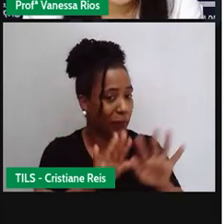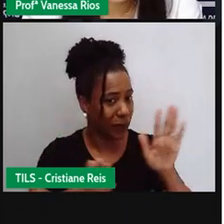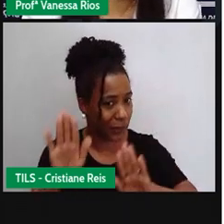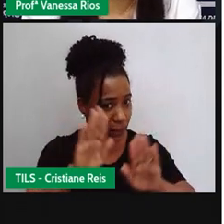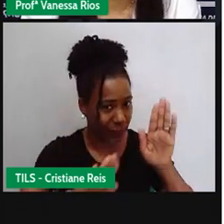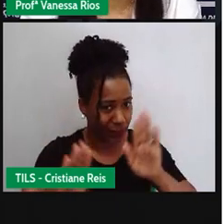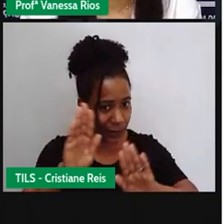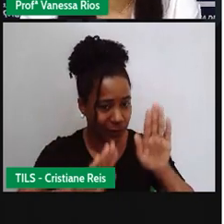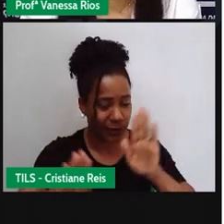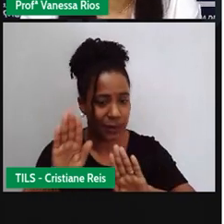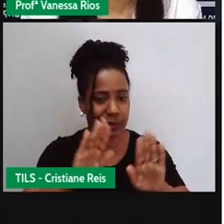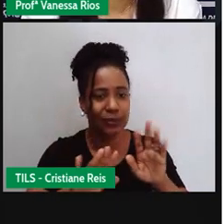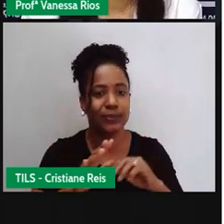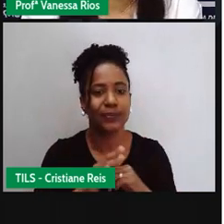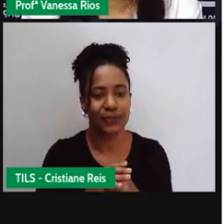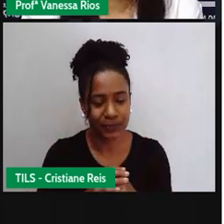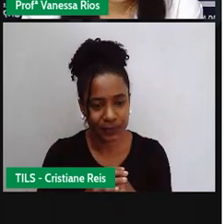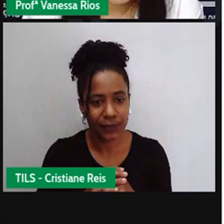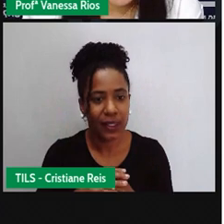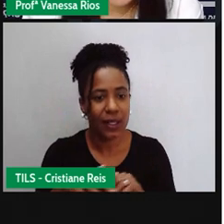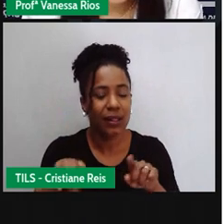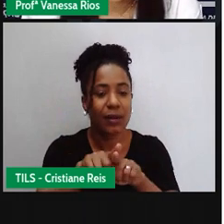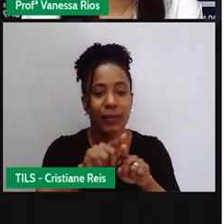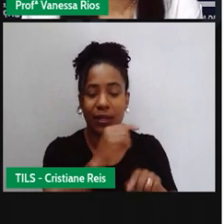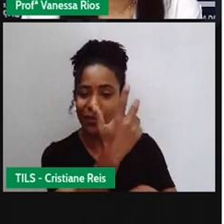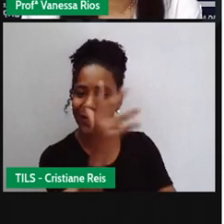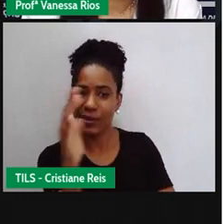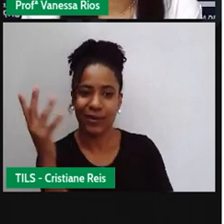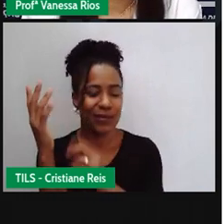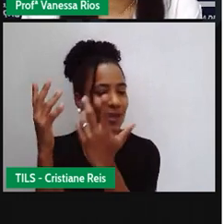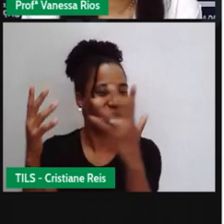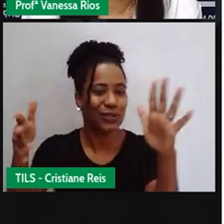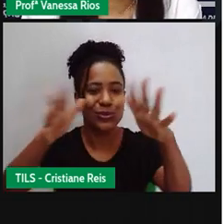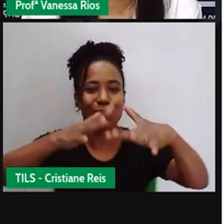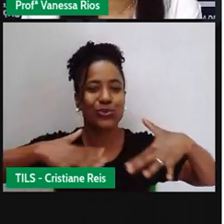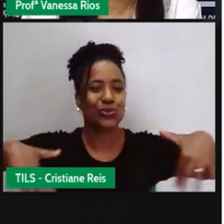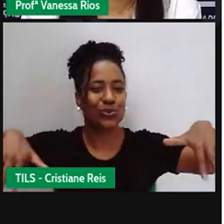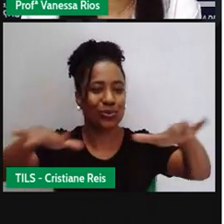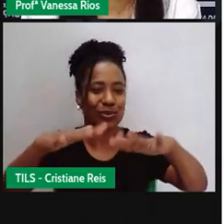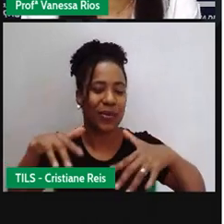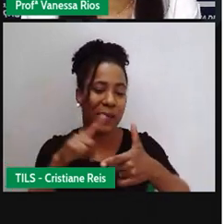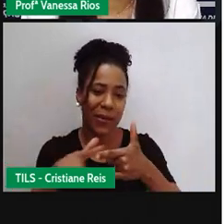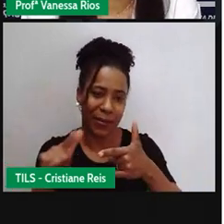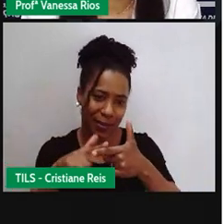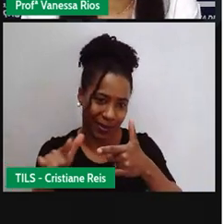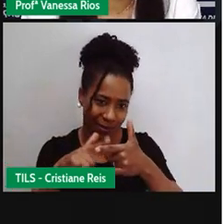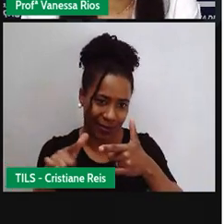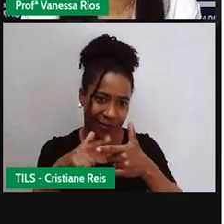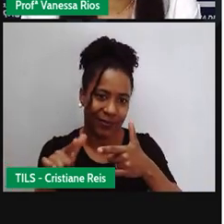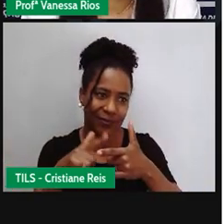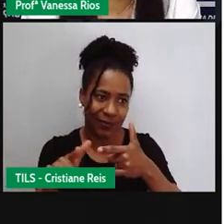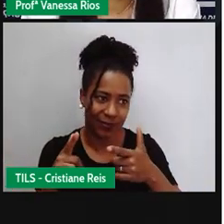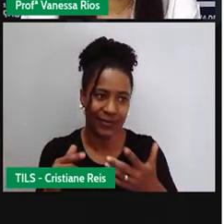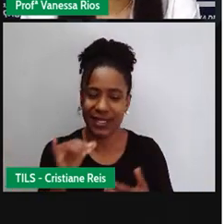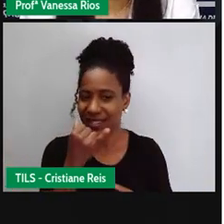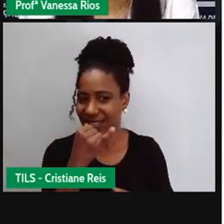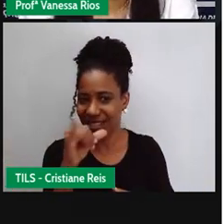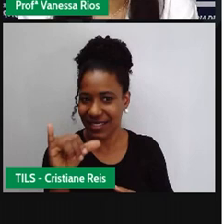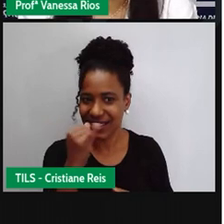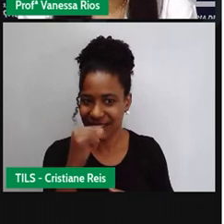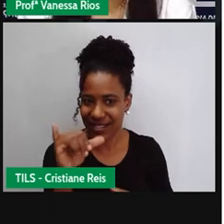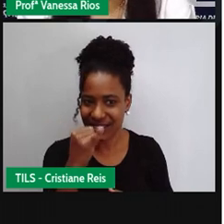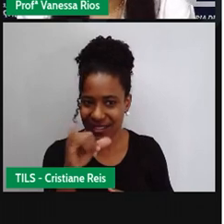produzidas. E trazer para o meio ambiente, né, problemas ambientais, principalmente a energia